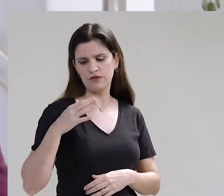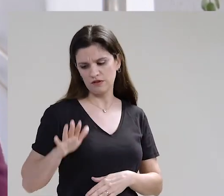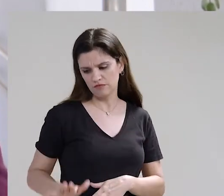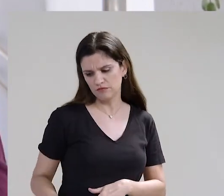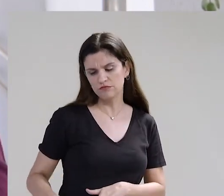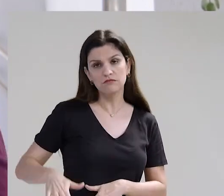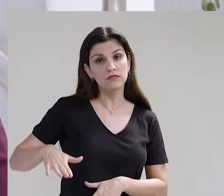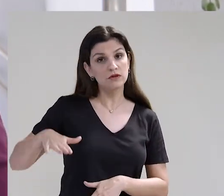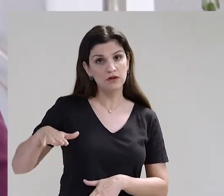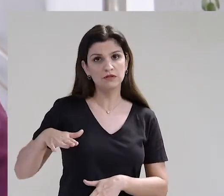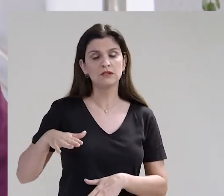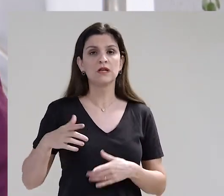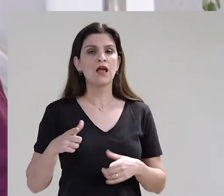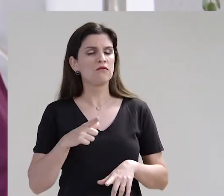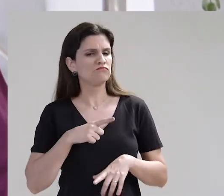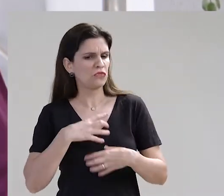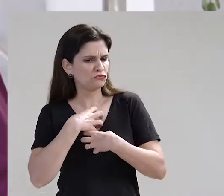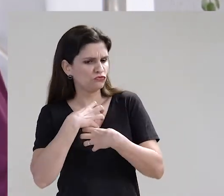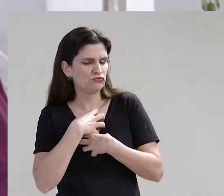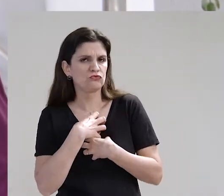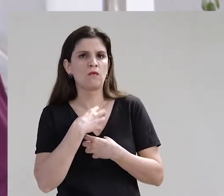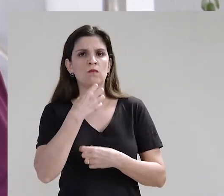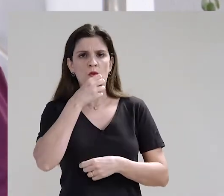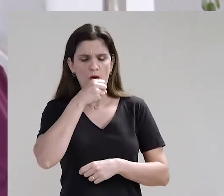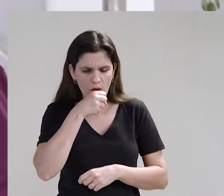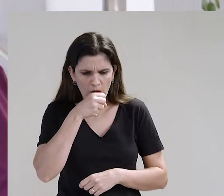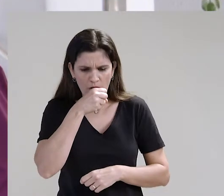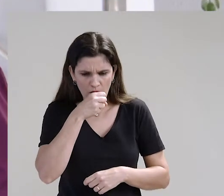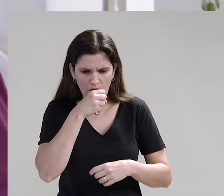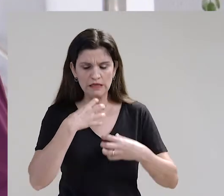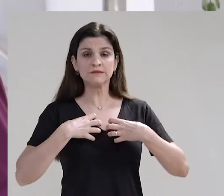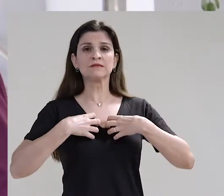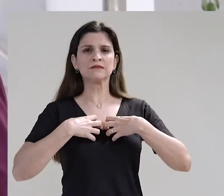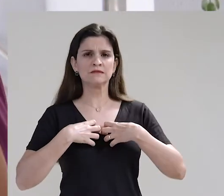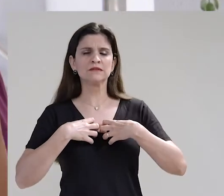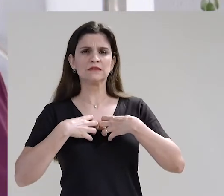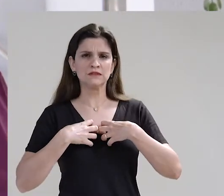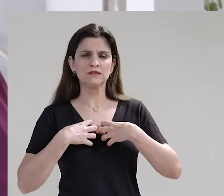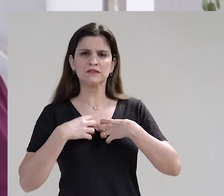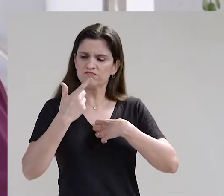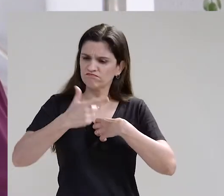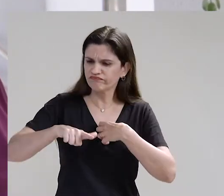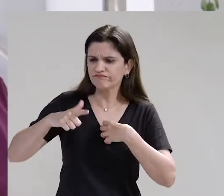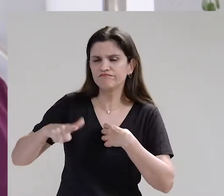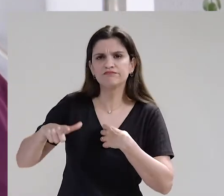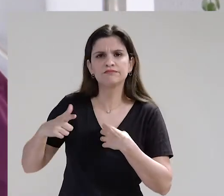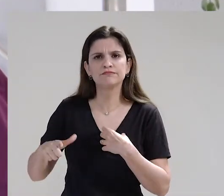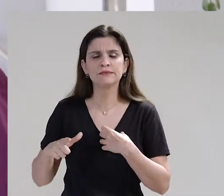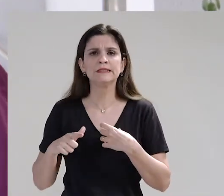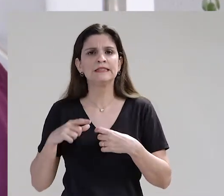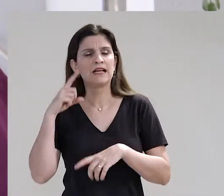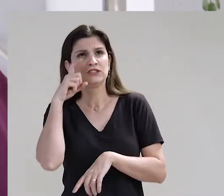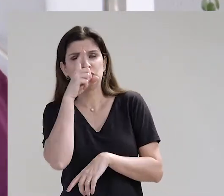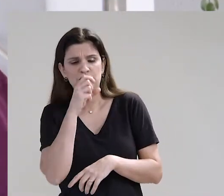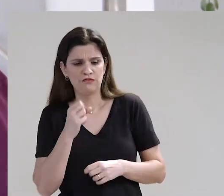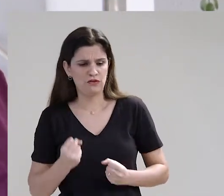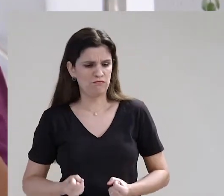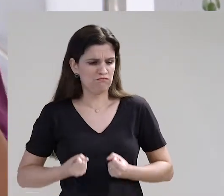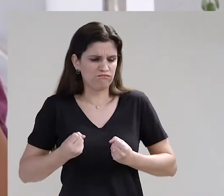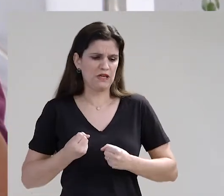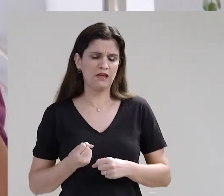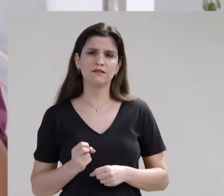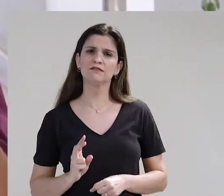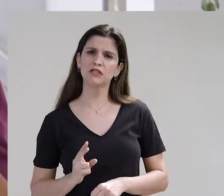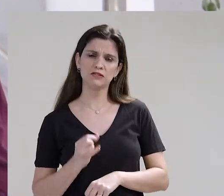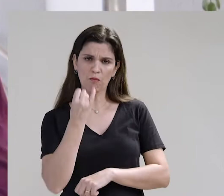criança. Ela causa tosse, tosse crônica, pneumonia de repetição, dificuldade de ganha de